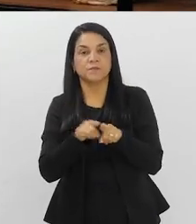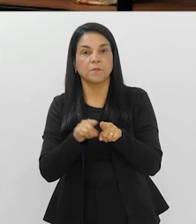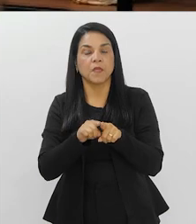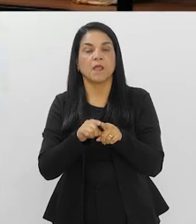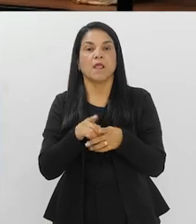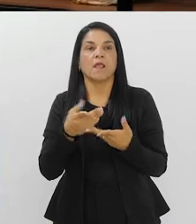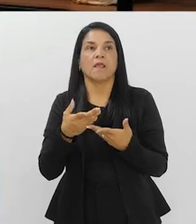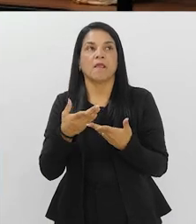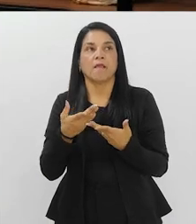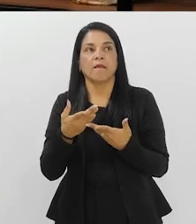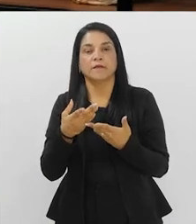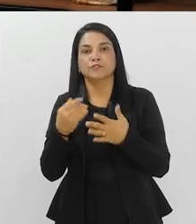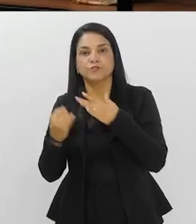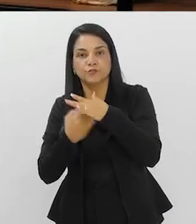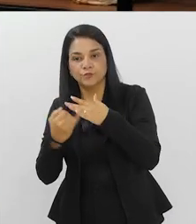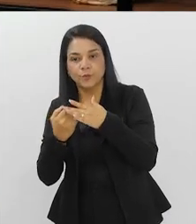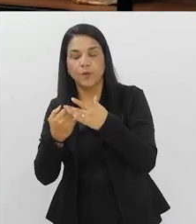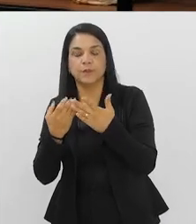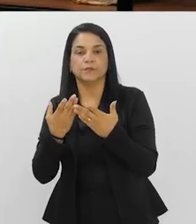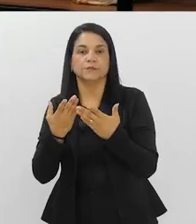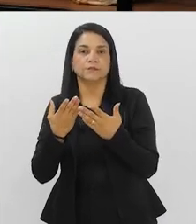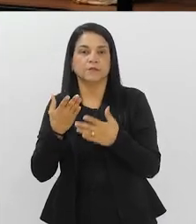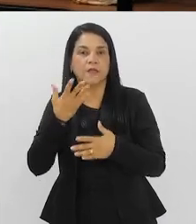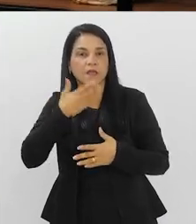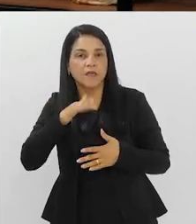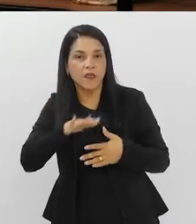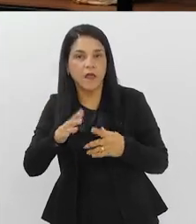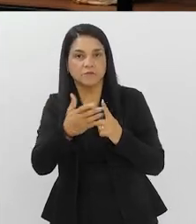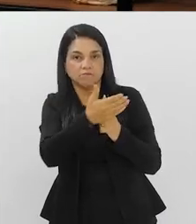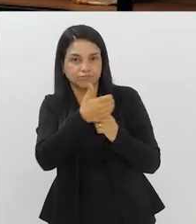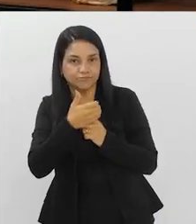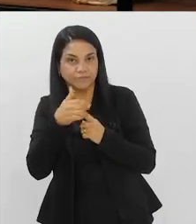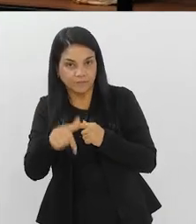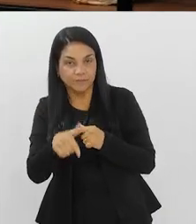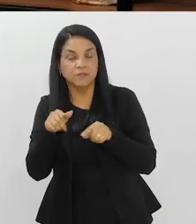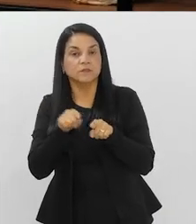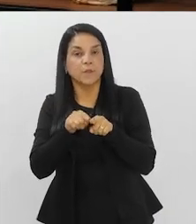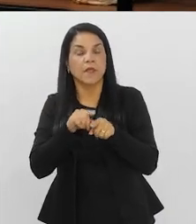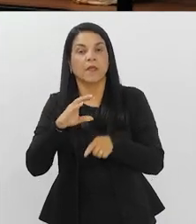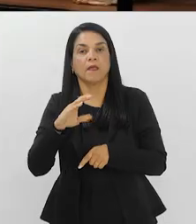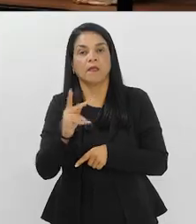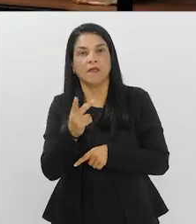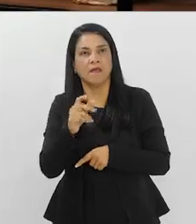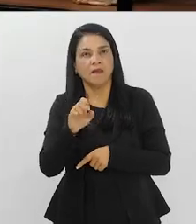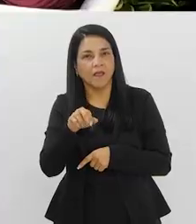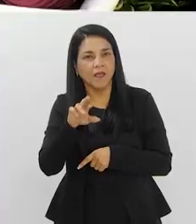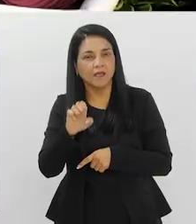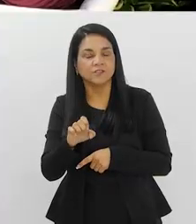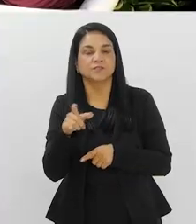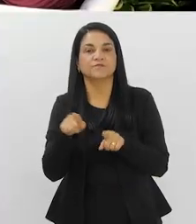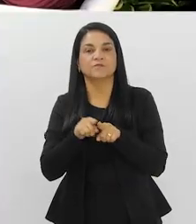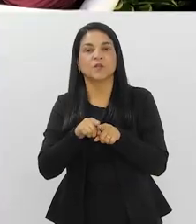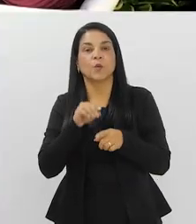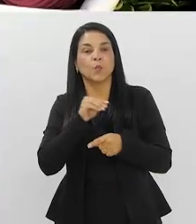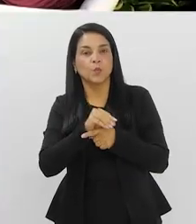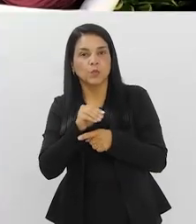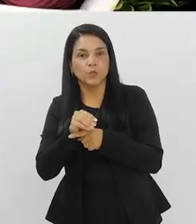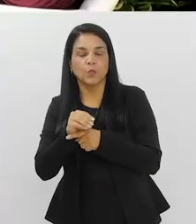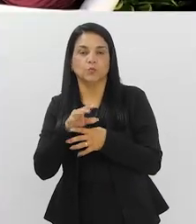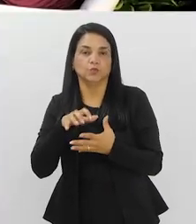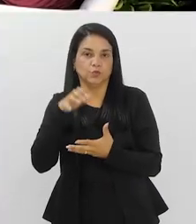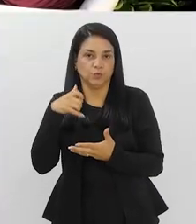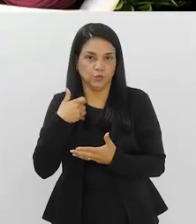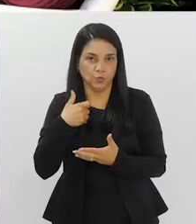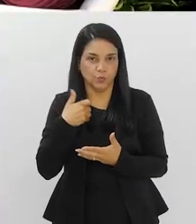permanência, que tem crianças abrigadas, creche, cuidadosos de idosos,